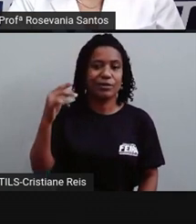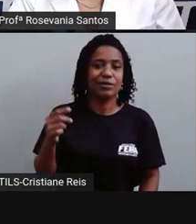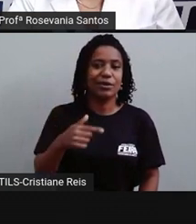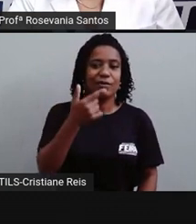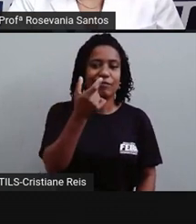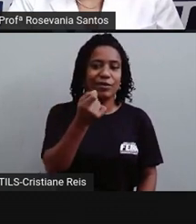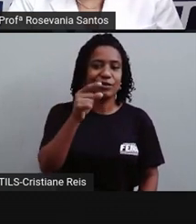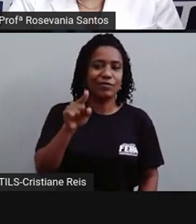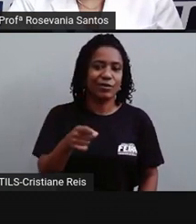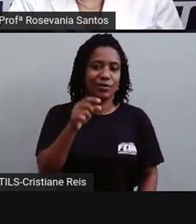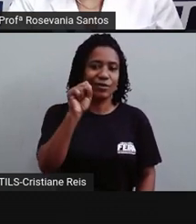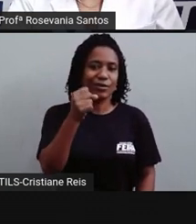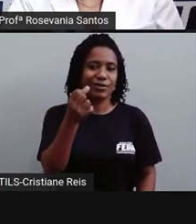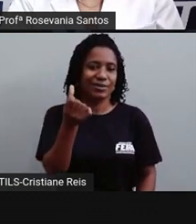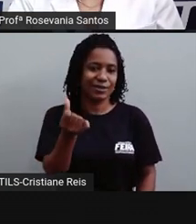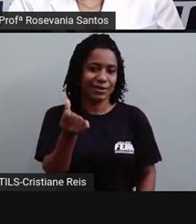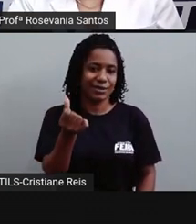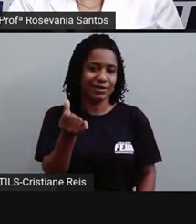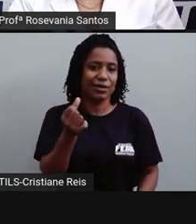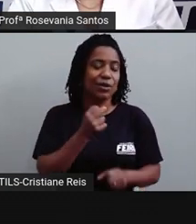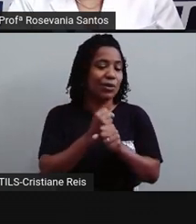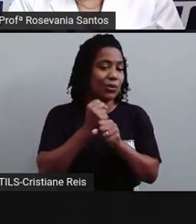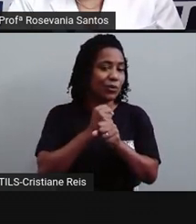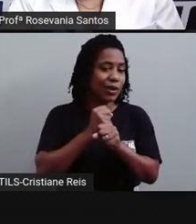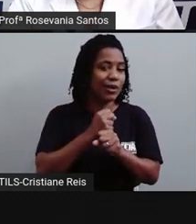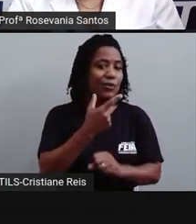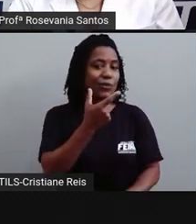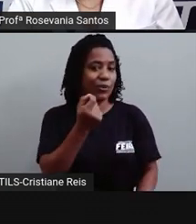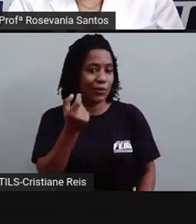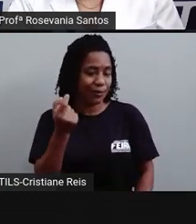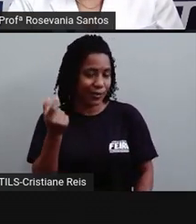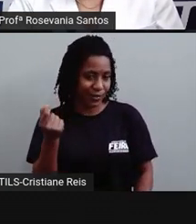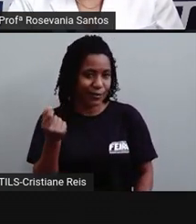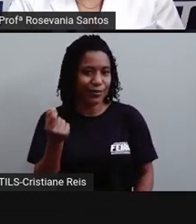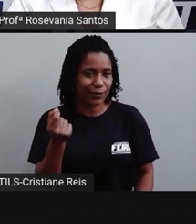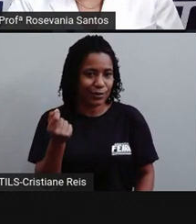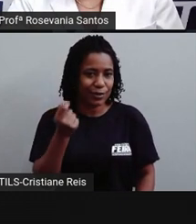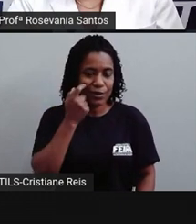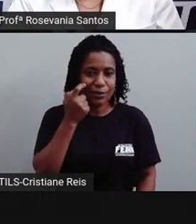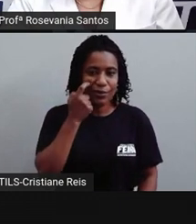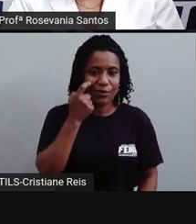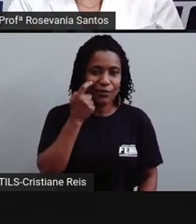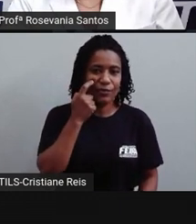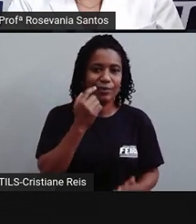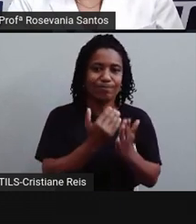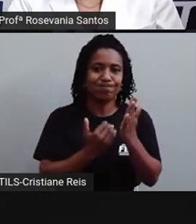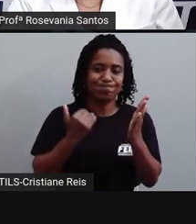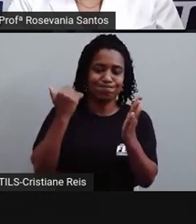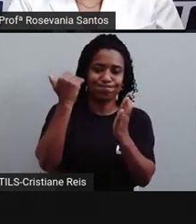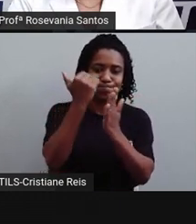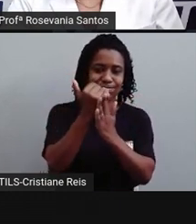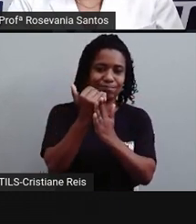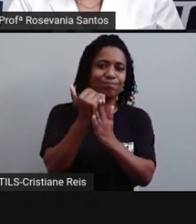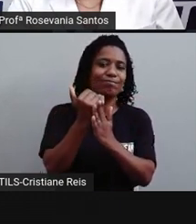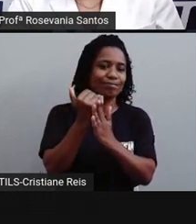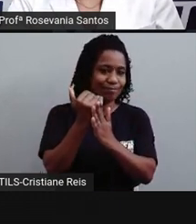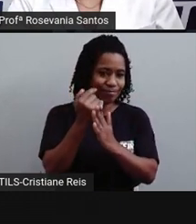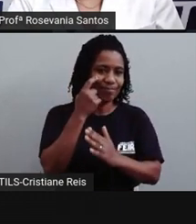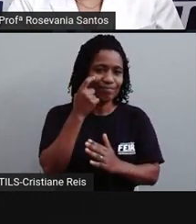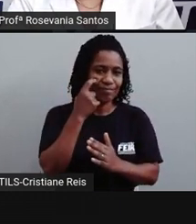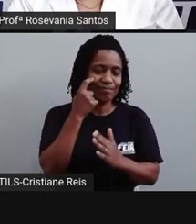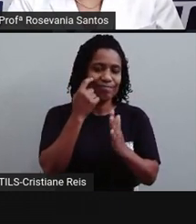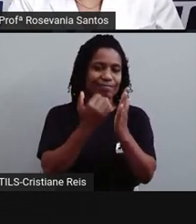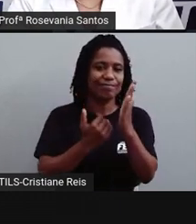,86 no ano 2000. Então, percebam que a gente, ó, caiu bastante,